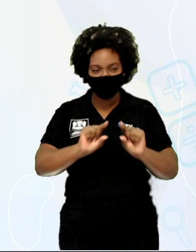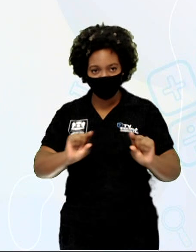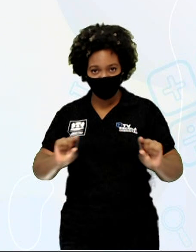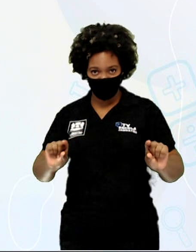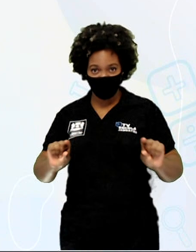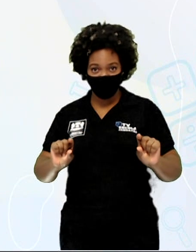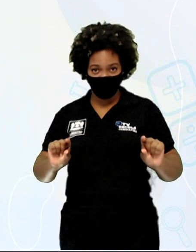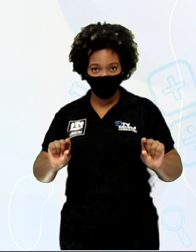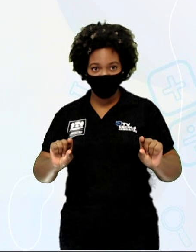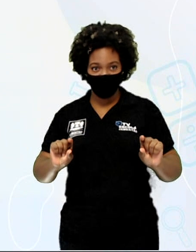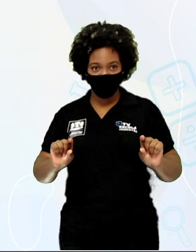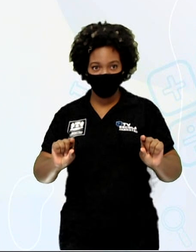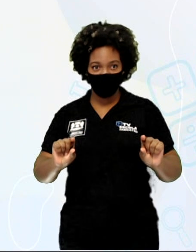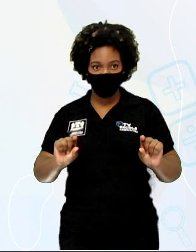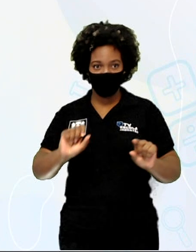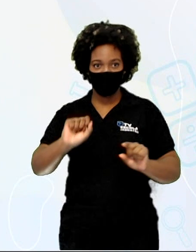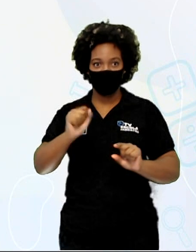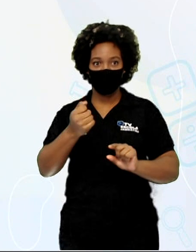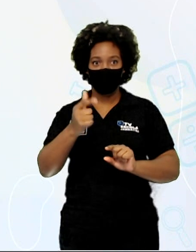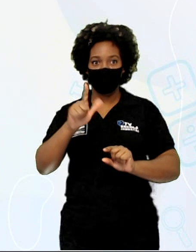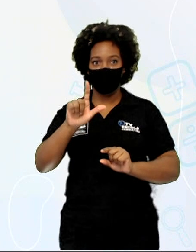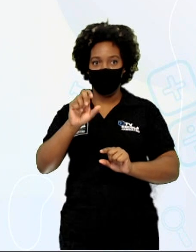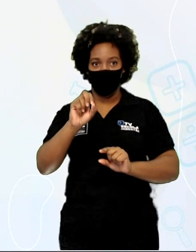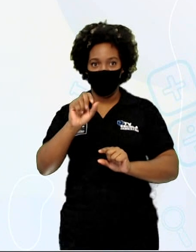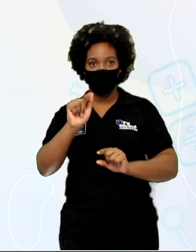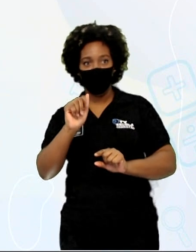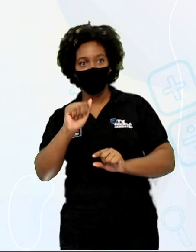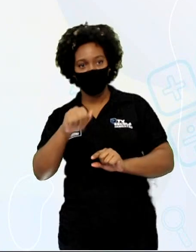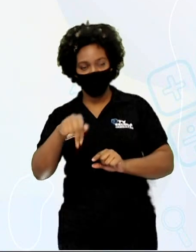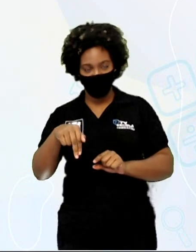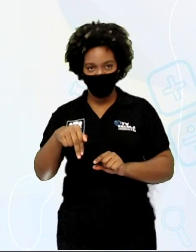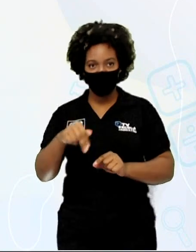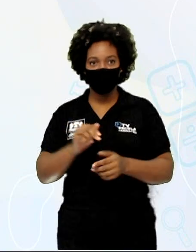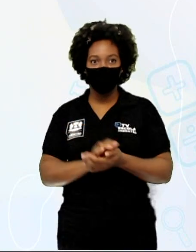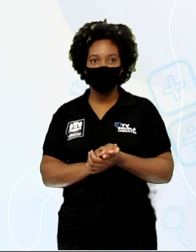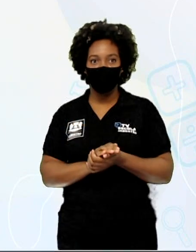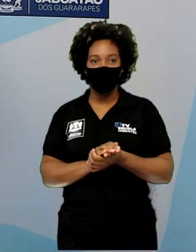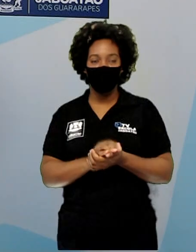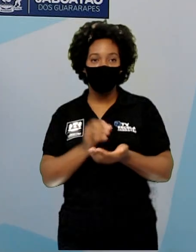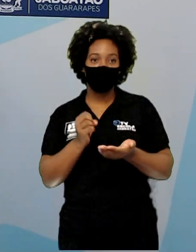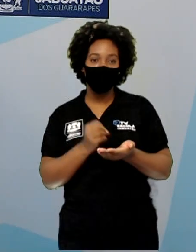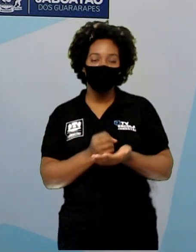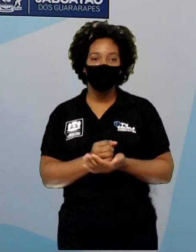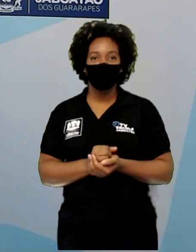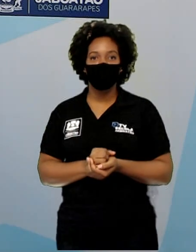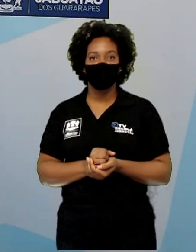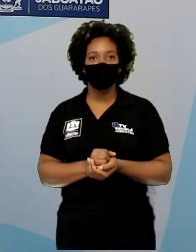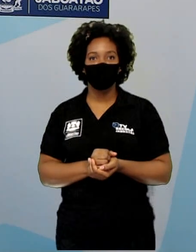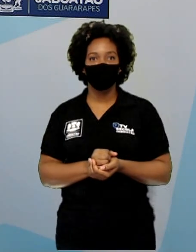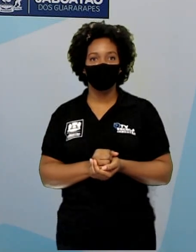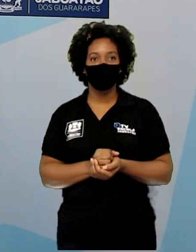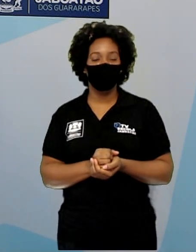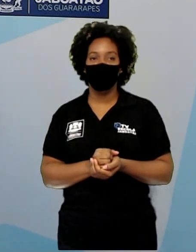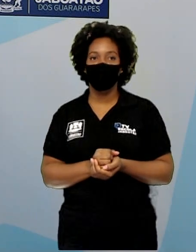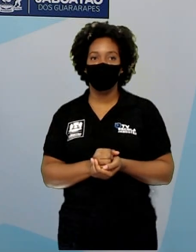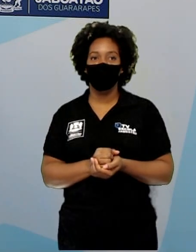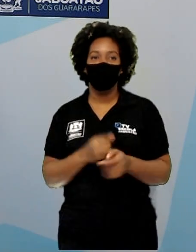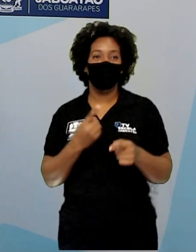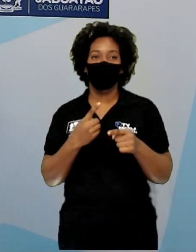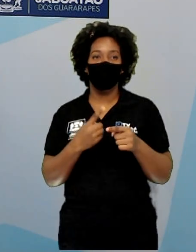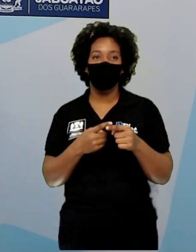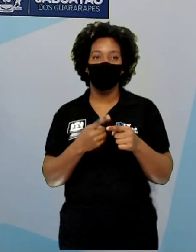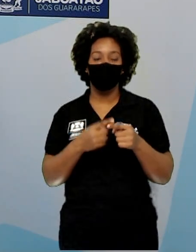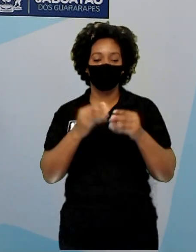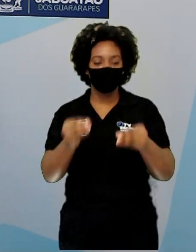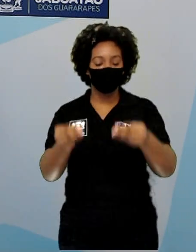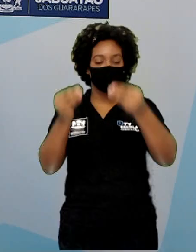slogan, novas sopas frescas, Quinoa. Esse slogan que serve para que fique